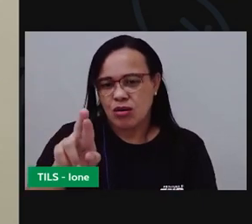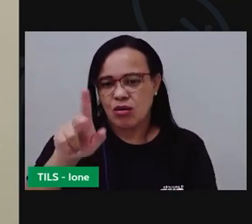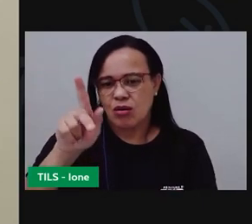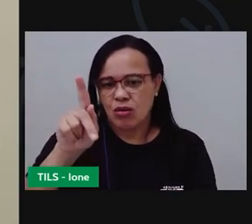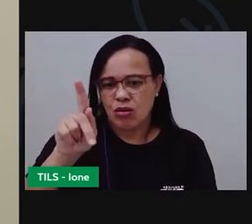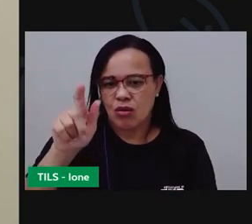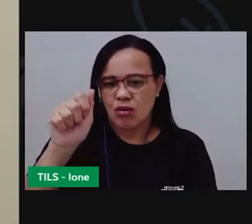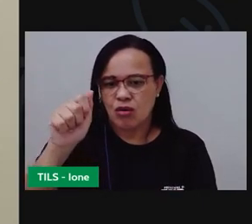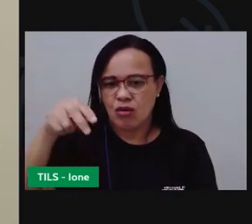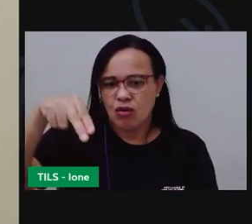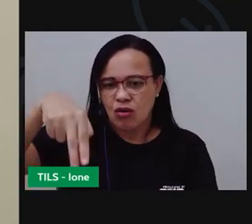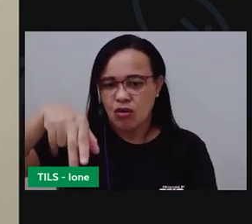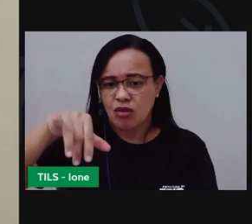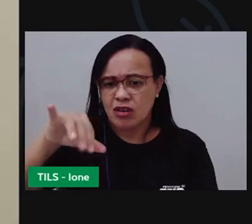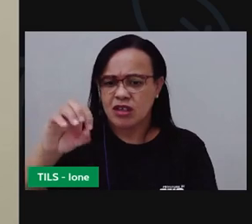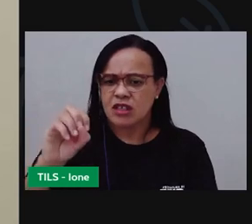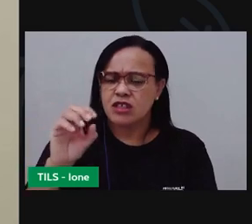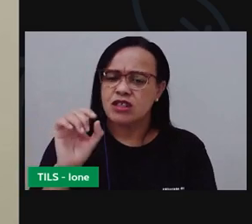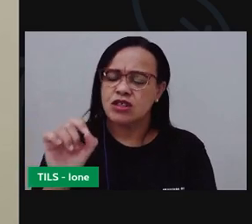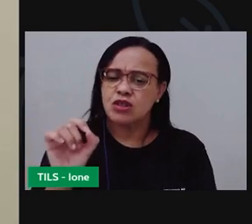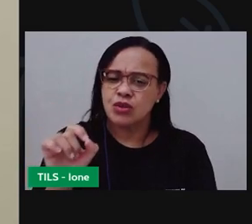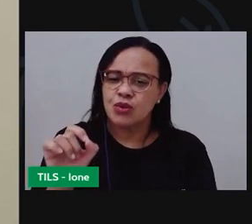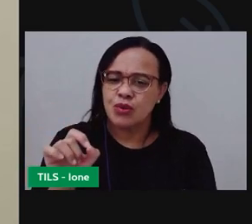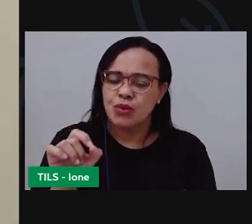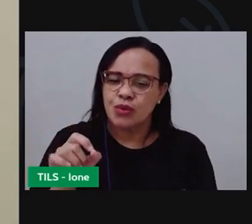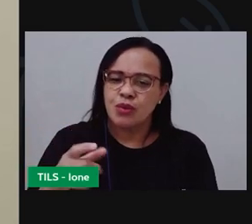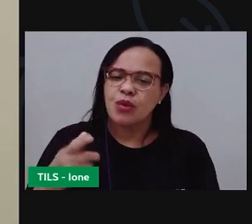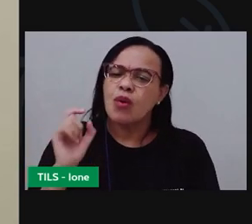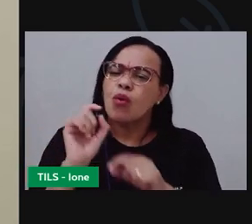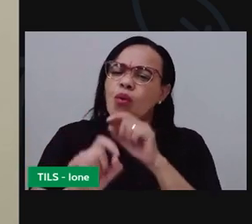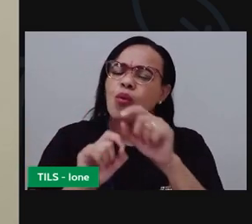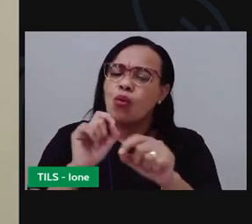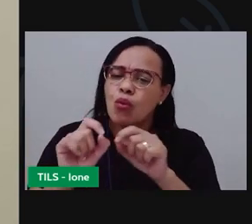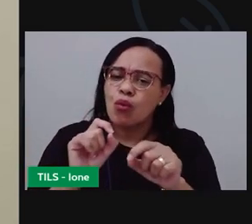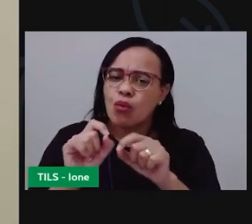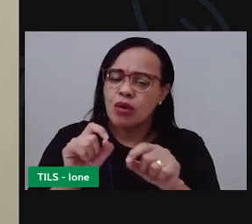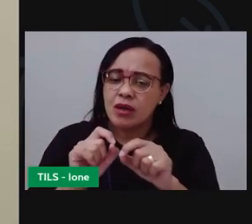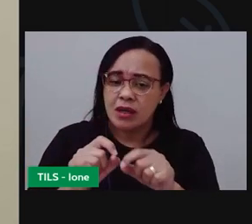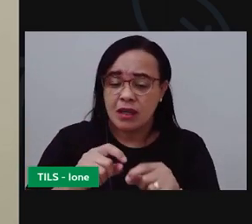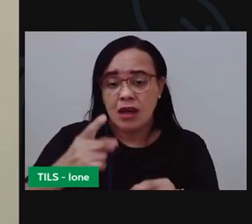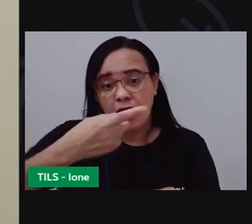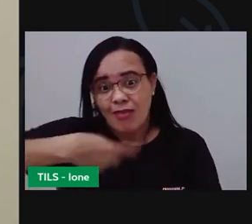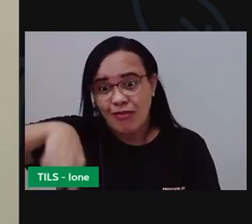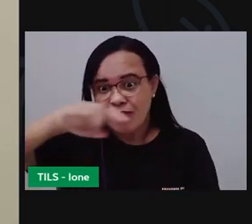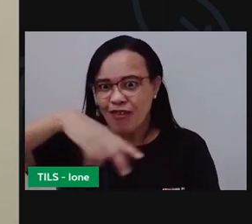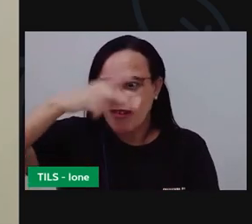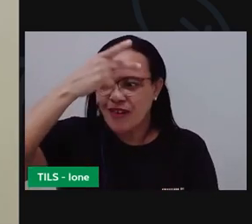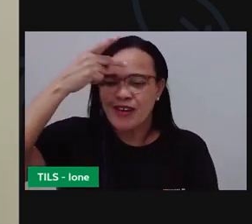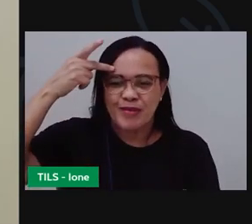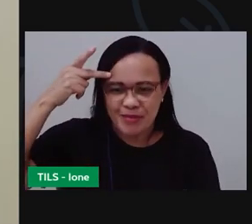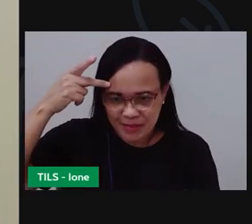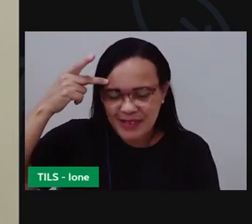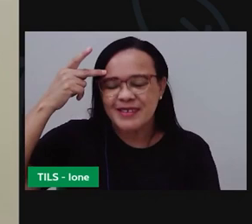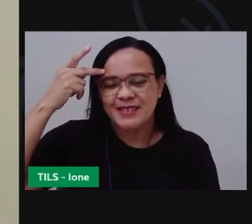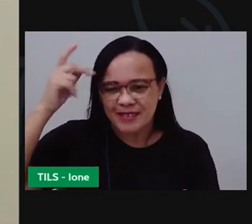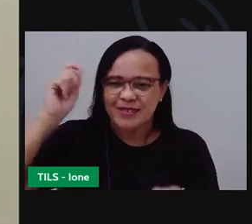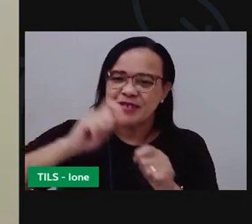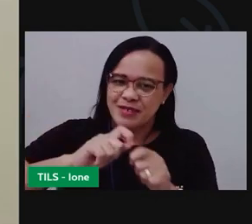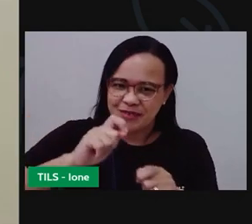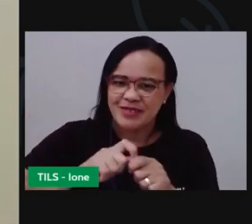vimos que o lixo orgânico são os resíduos produzidos por seres vivos como